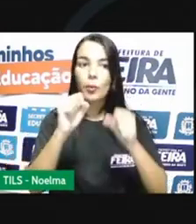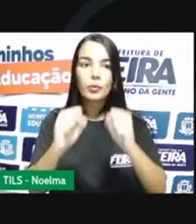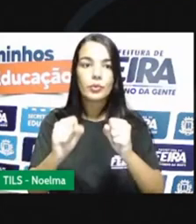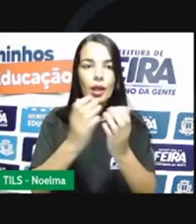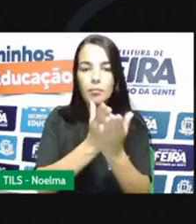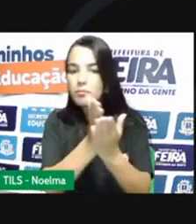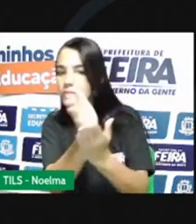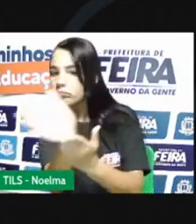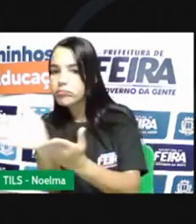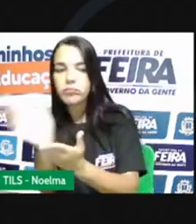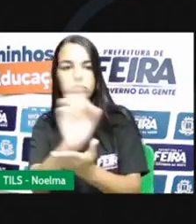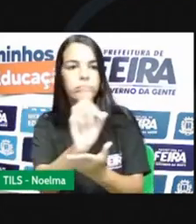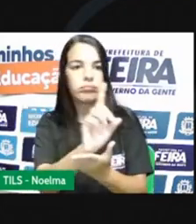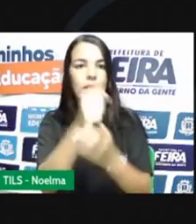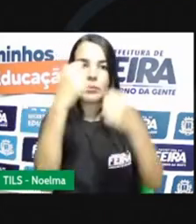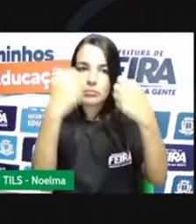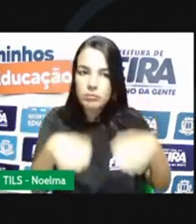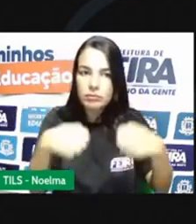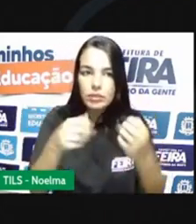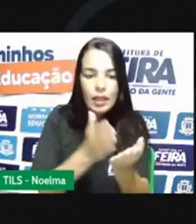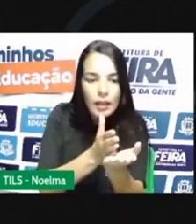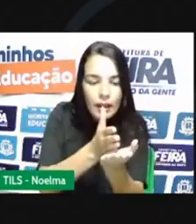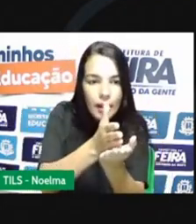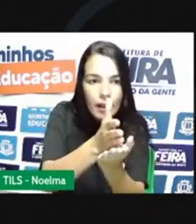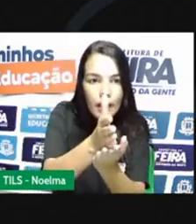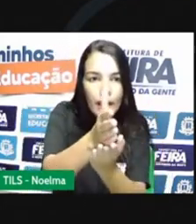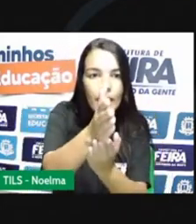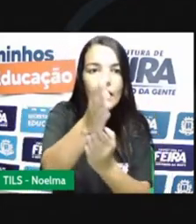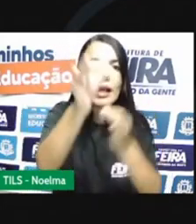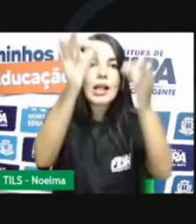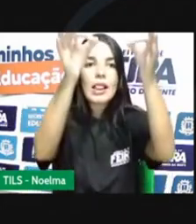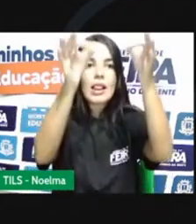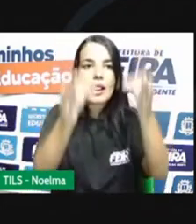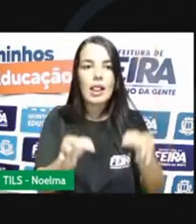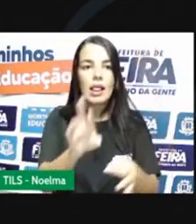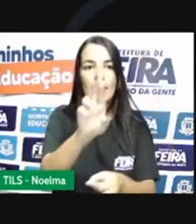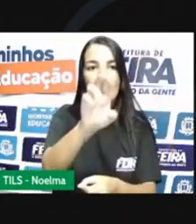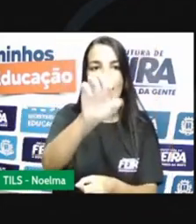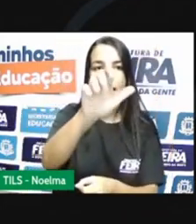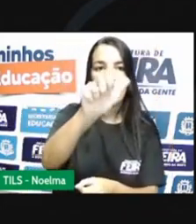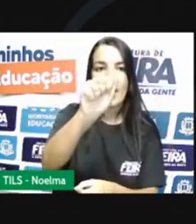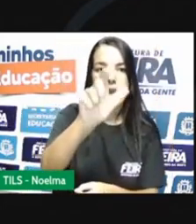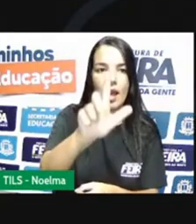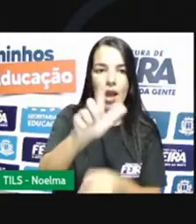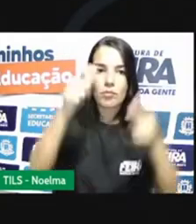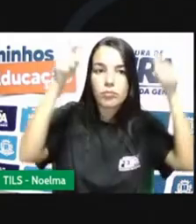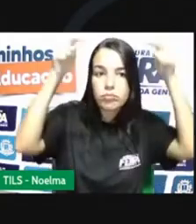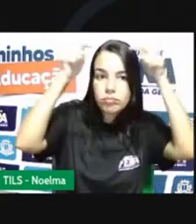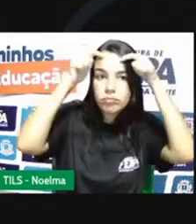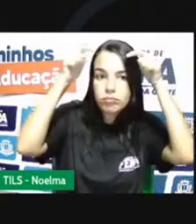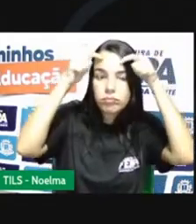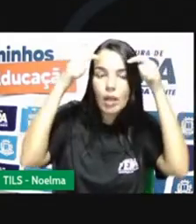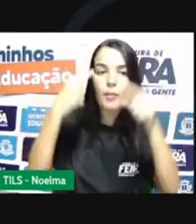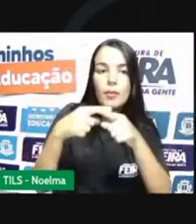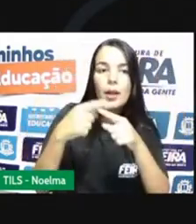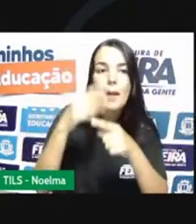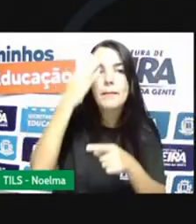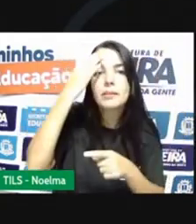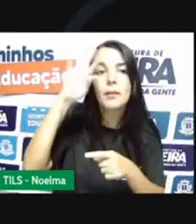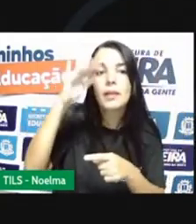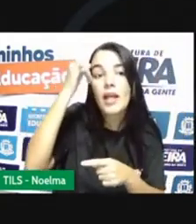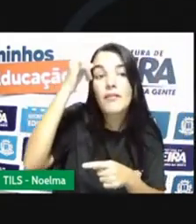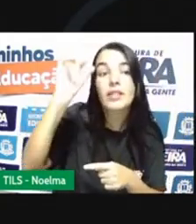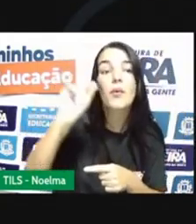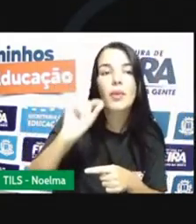caminhos. Logo, essa estrada recebeu o nome de Estrada Real. Essa estrada visava, principalmente, evitar o